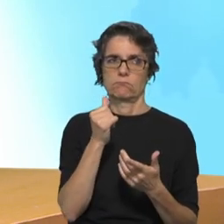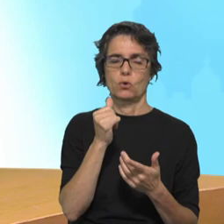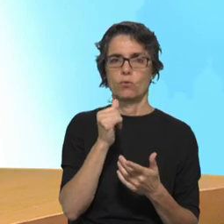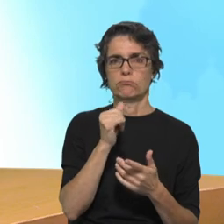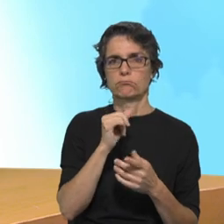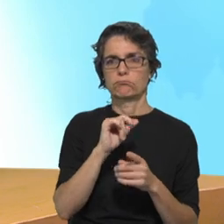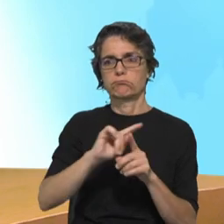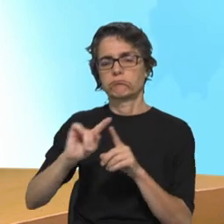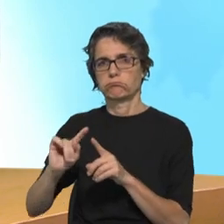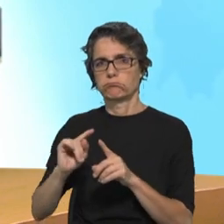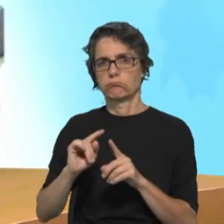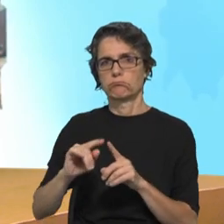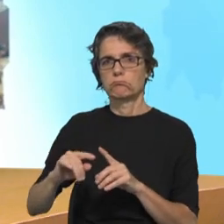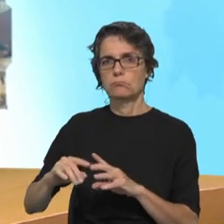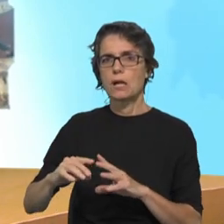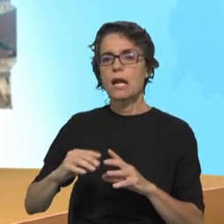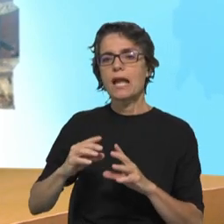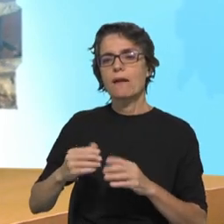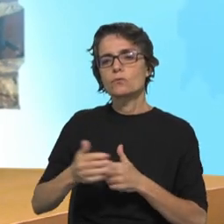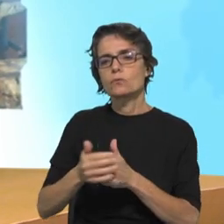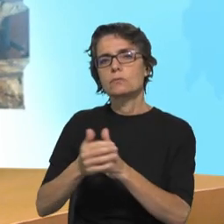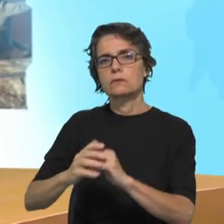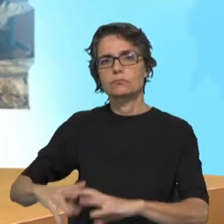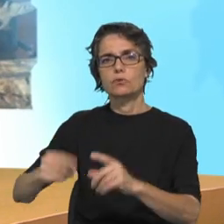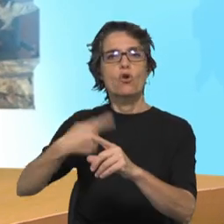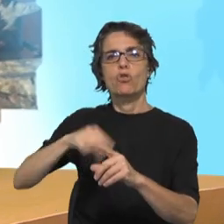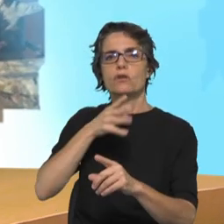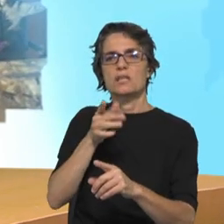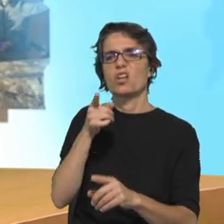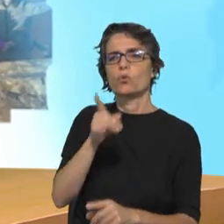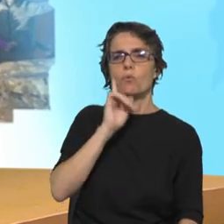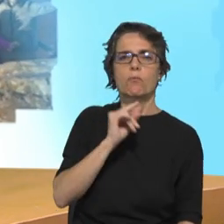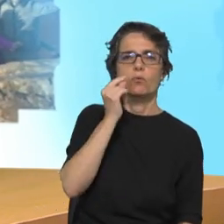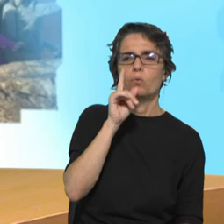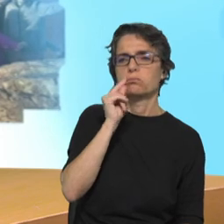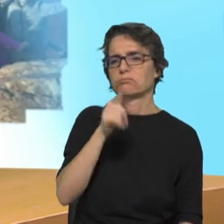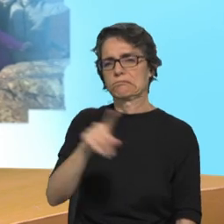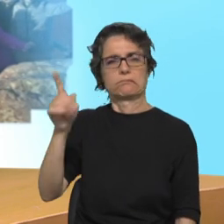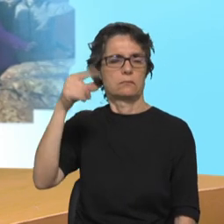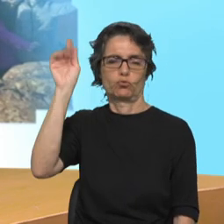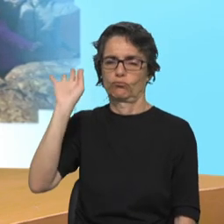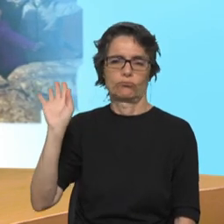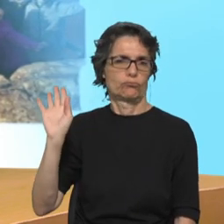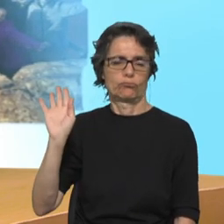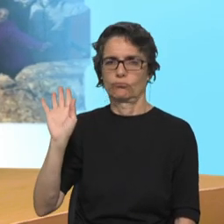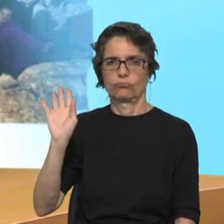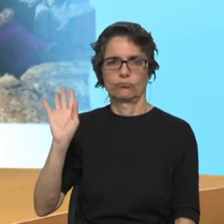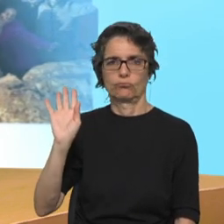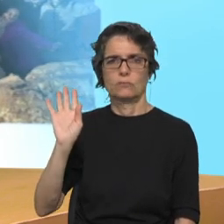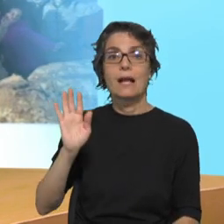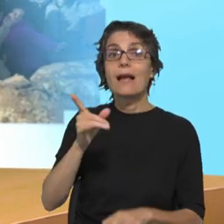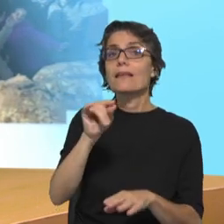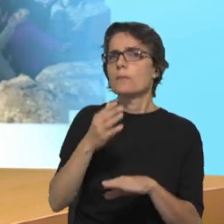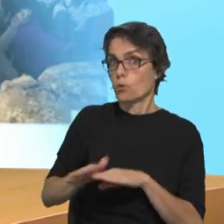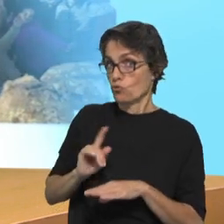simplesmente pôr em cada pessoa uma etiqueta ou um rótulo que a cataloga de uma vez para sempre. E marginalizar por